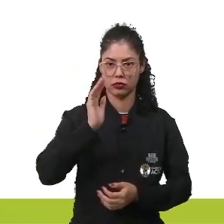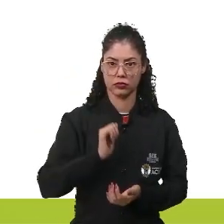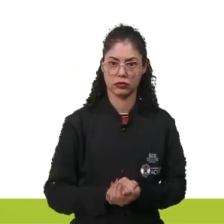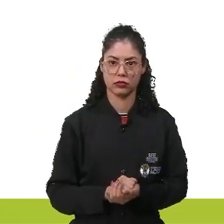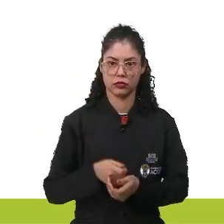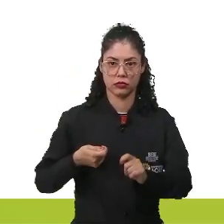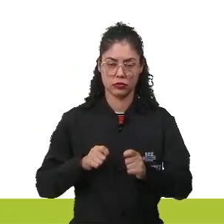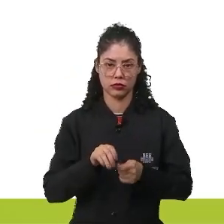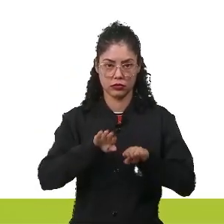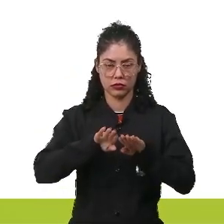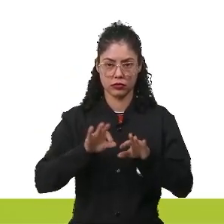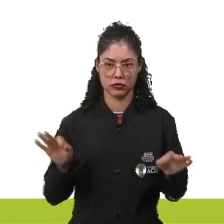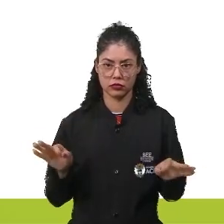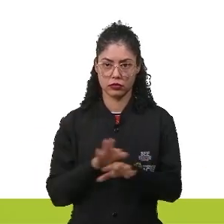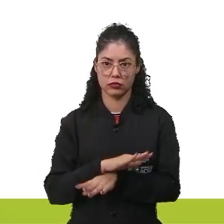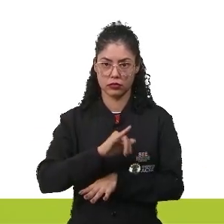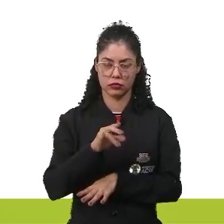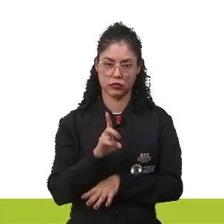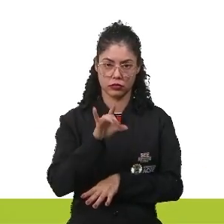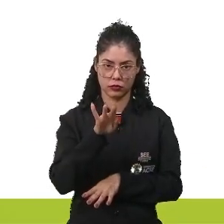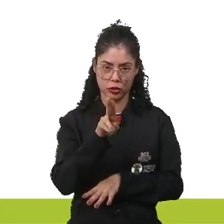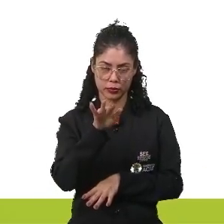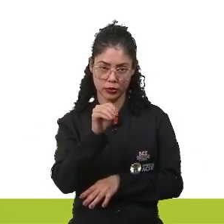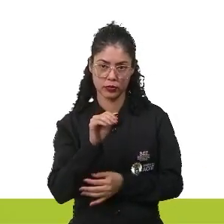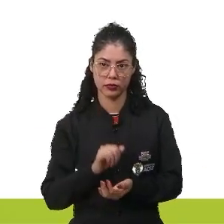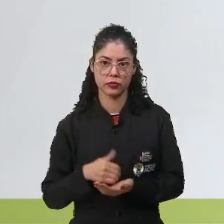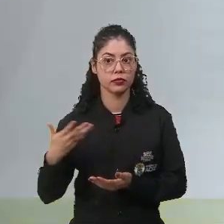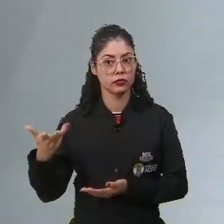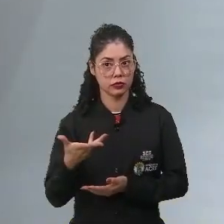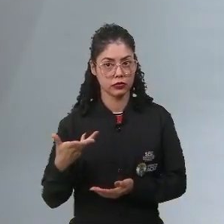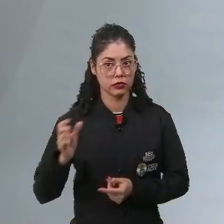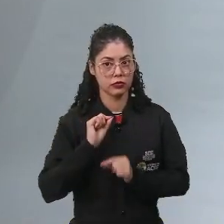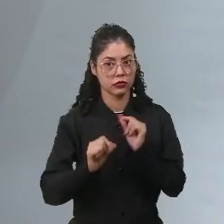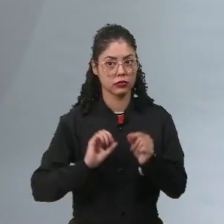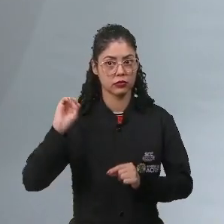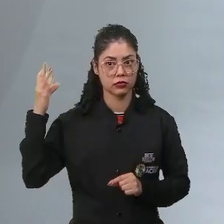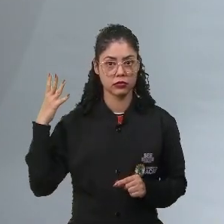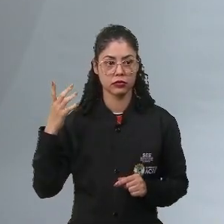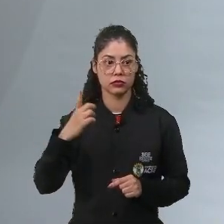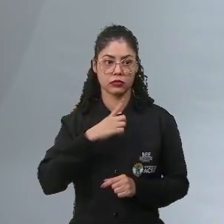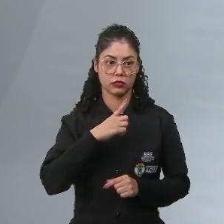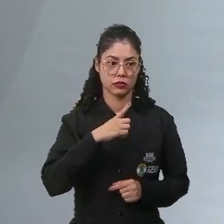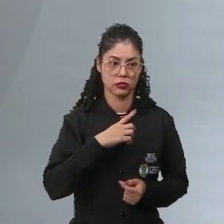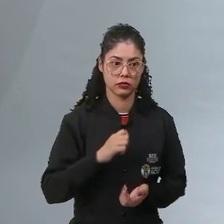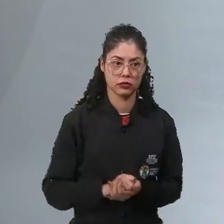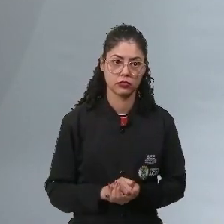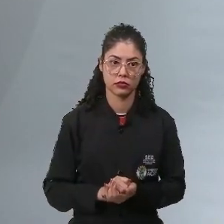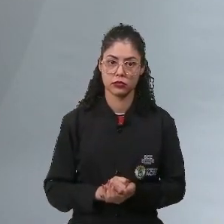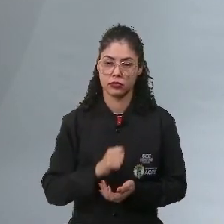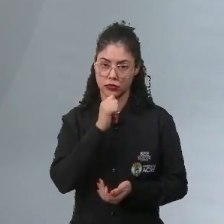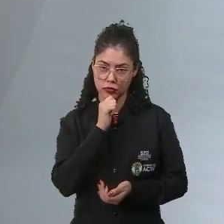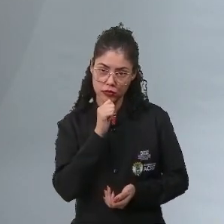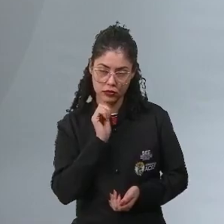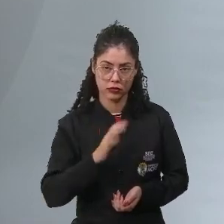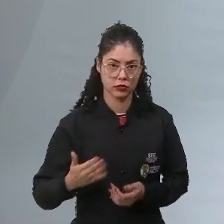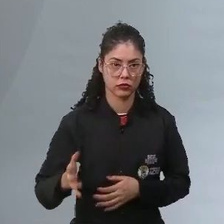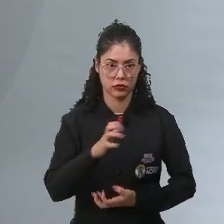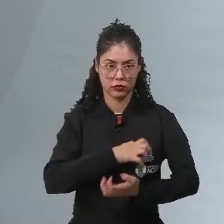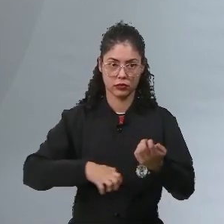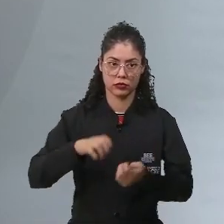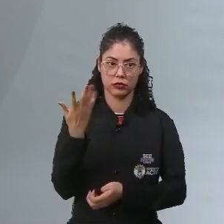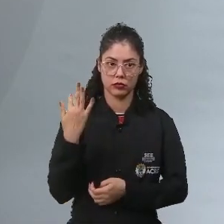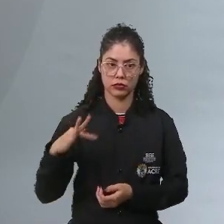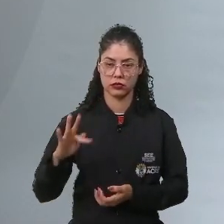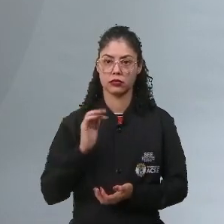por conta dessas políticas instauradas por Robespierre. Então, basicamente, o aconteceu foi o seguinte, aqui, quando se remete, a fala muito de Revolução